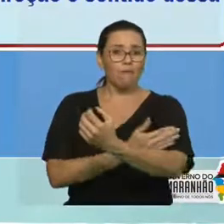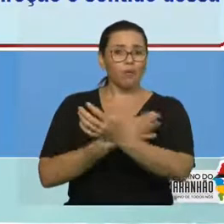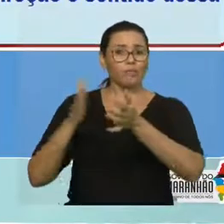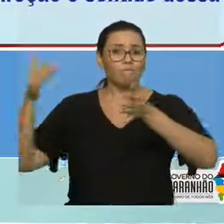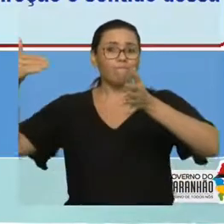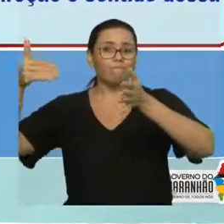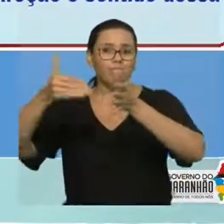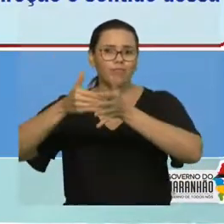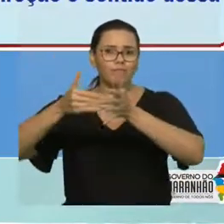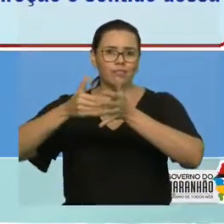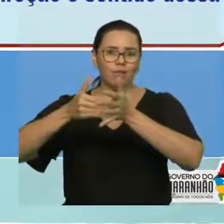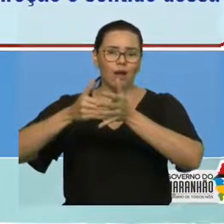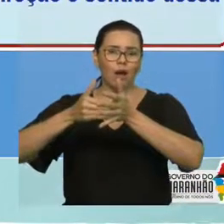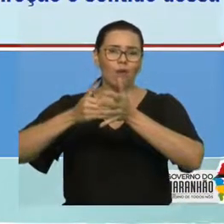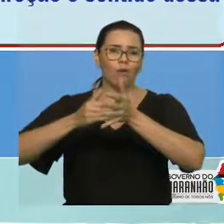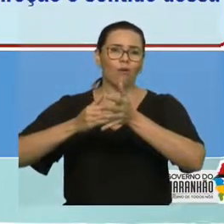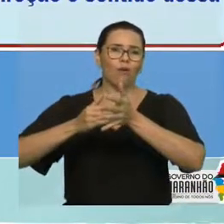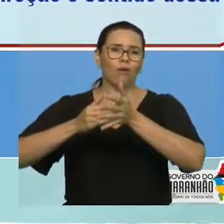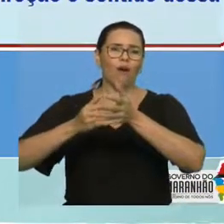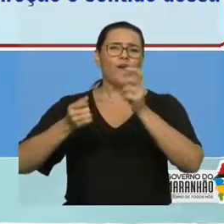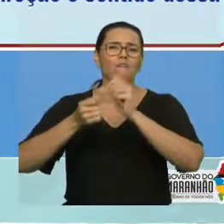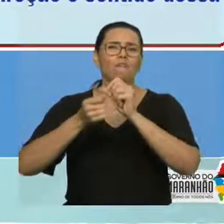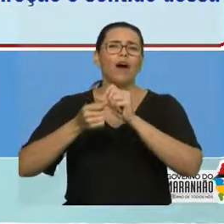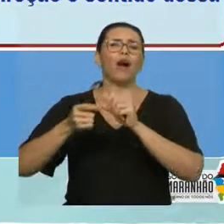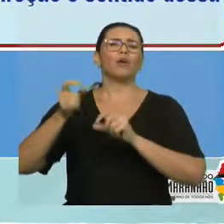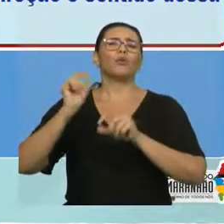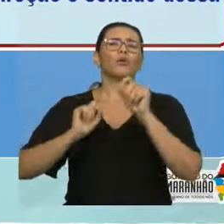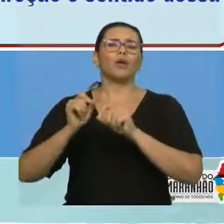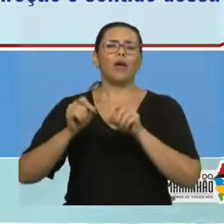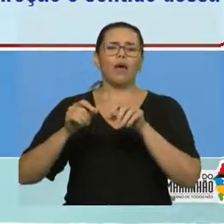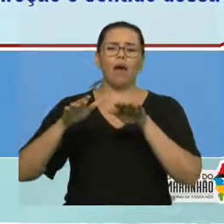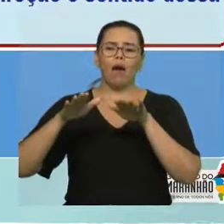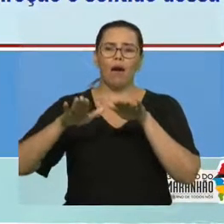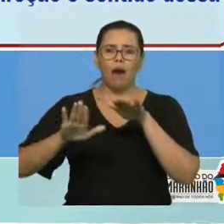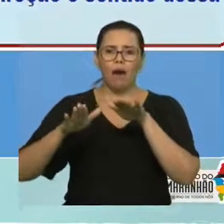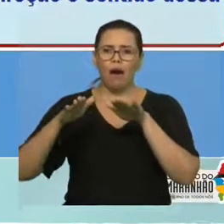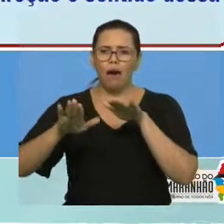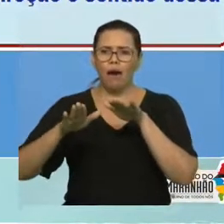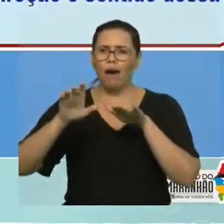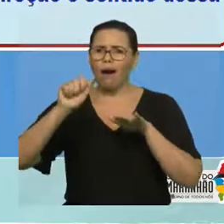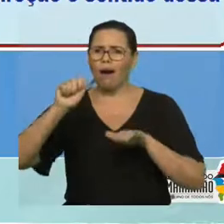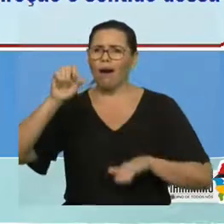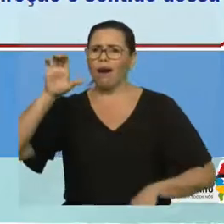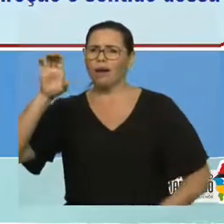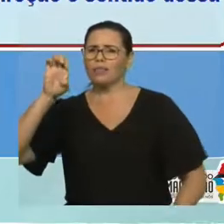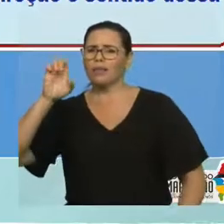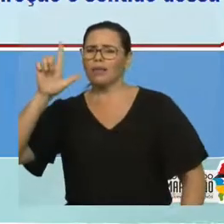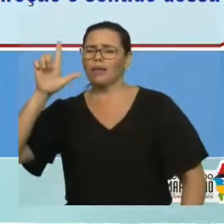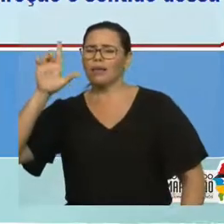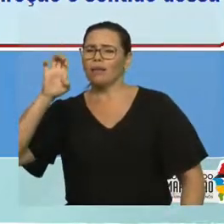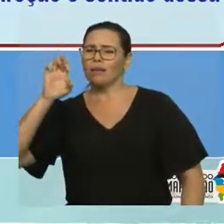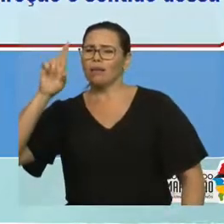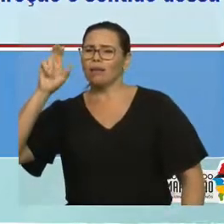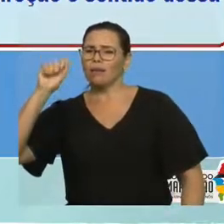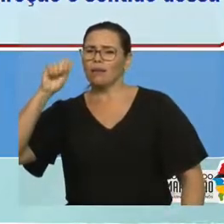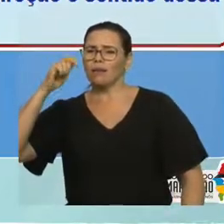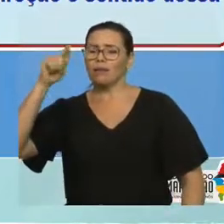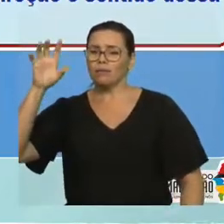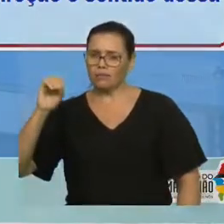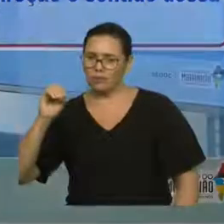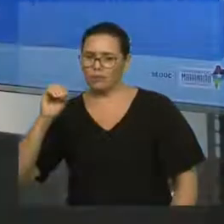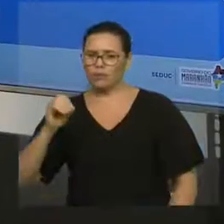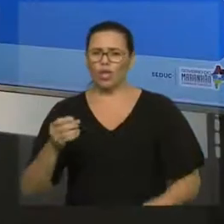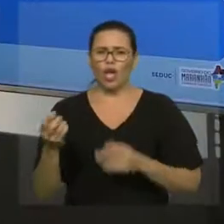partícula, faz surgir sobre ela uma aceleração, proporcional à intensidade da força aplicada e da mesma